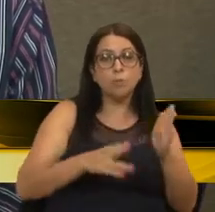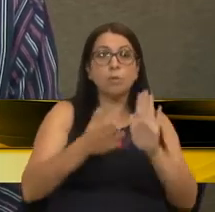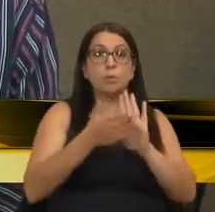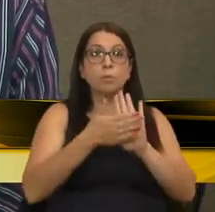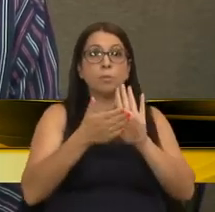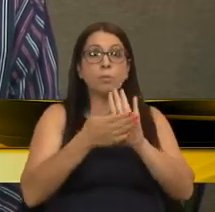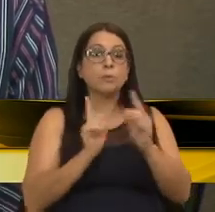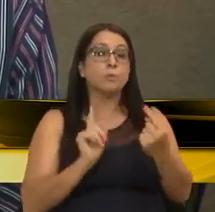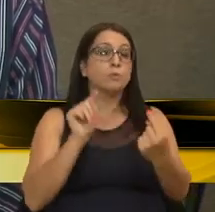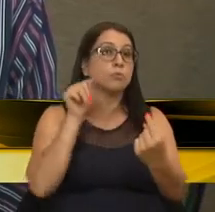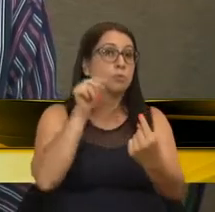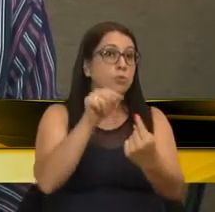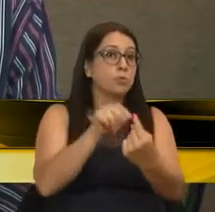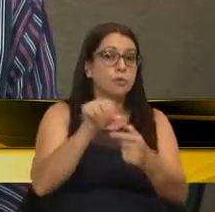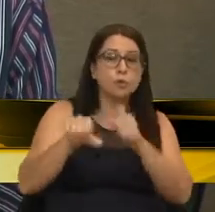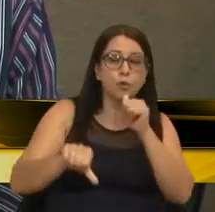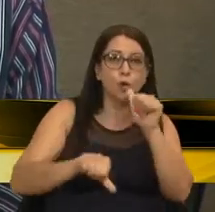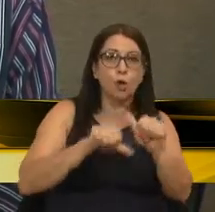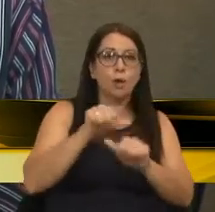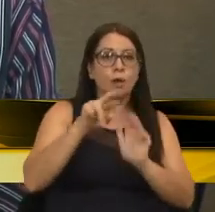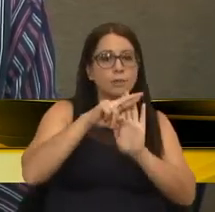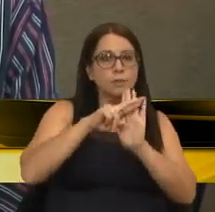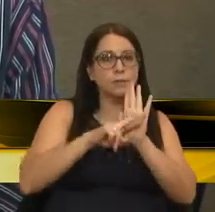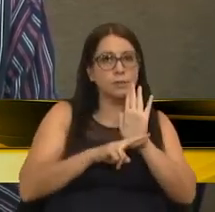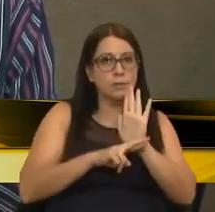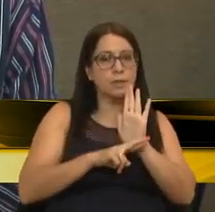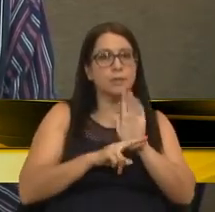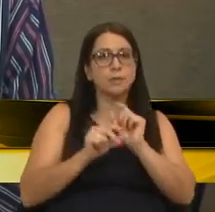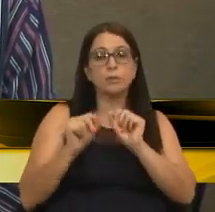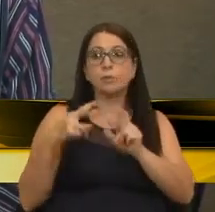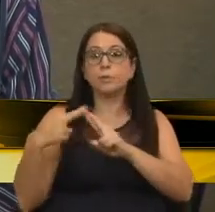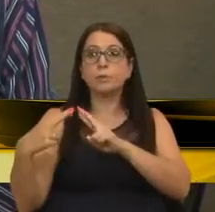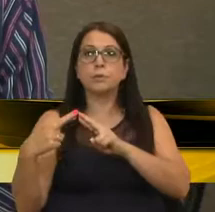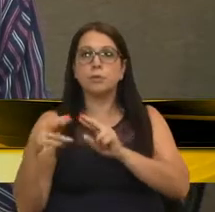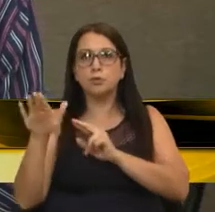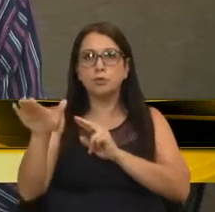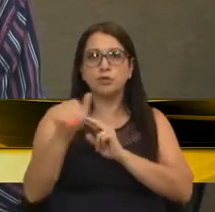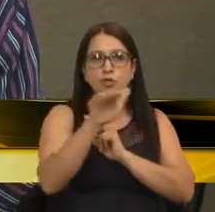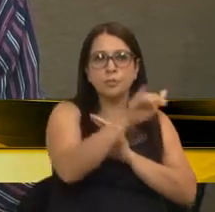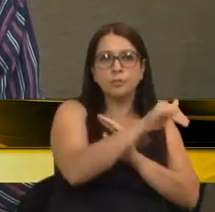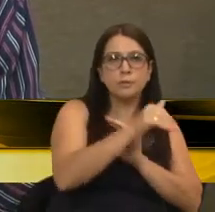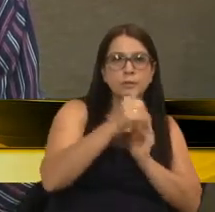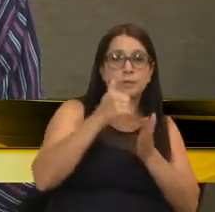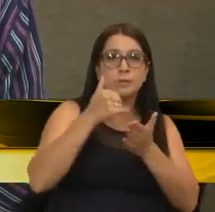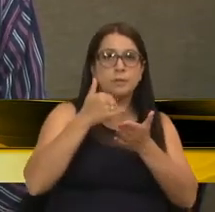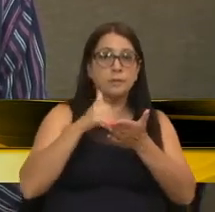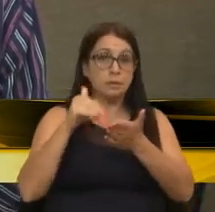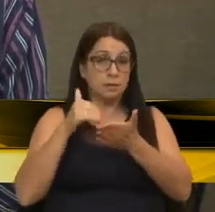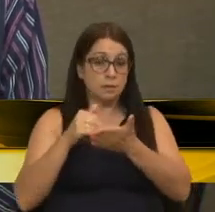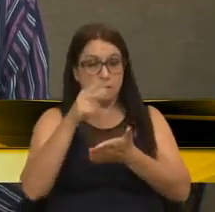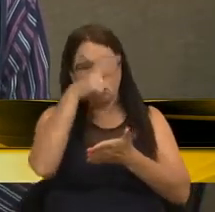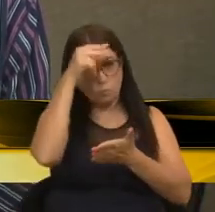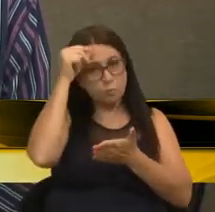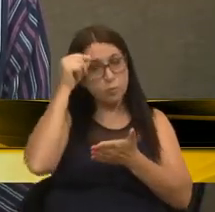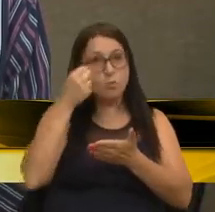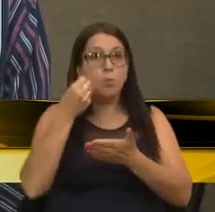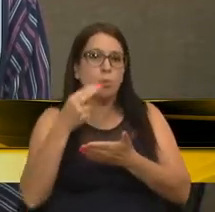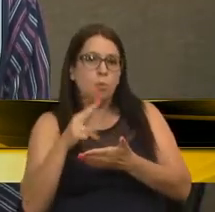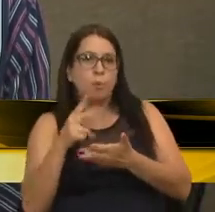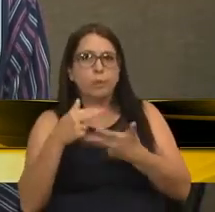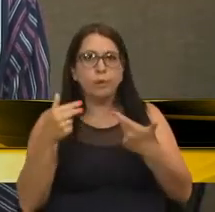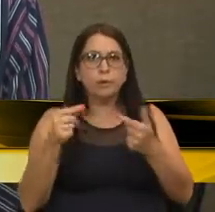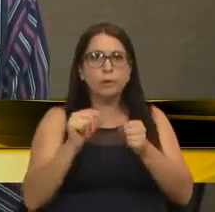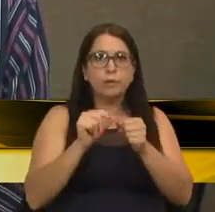objetiva é alterar o regramento com relação à convocação de secretários municipais ou equivalentes,